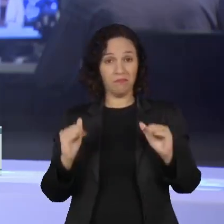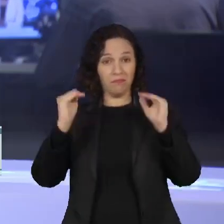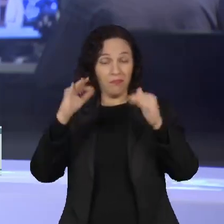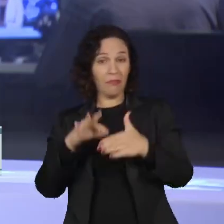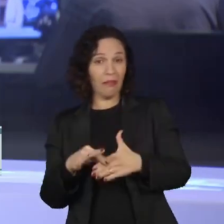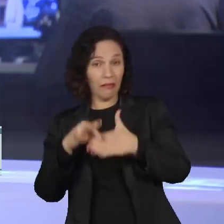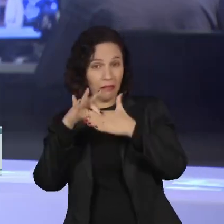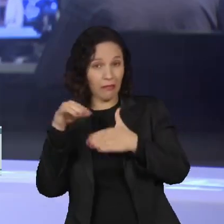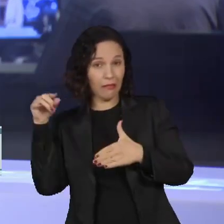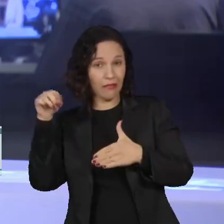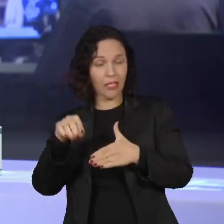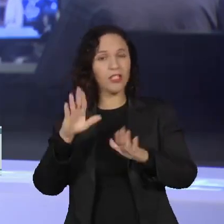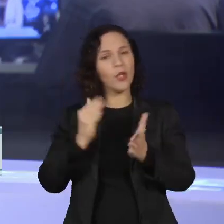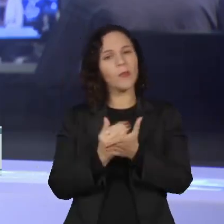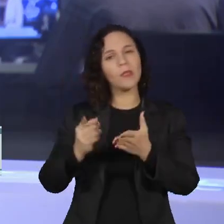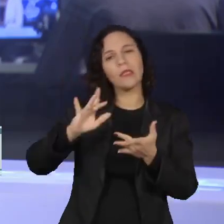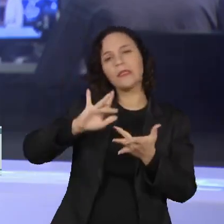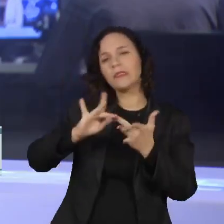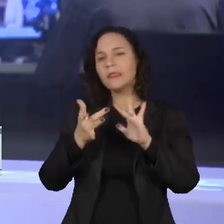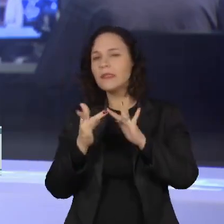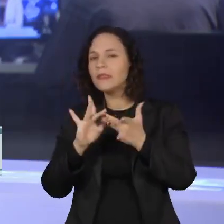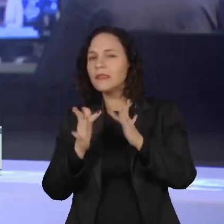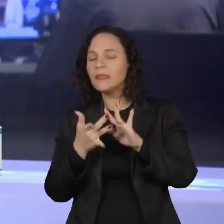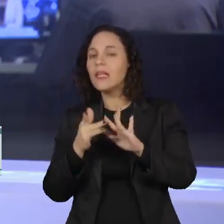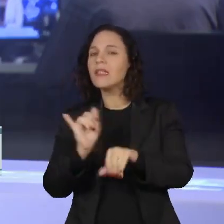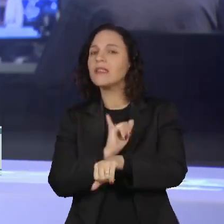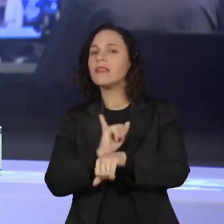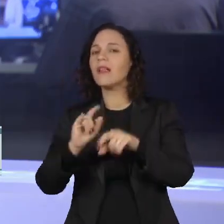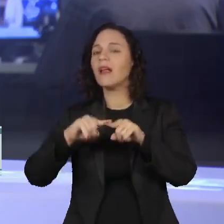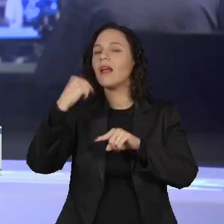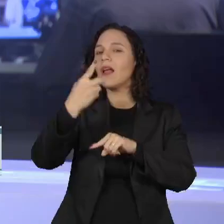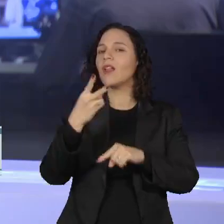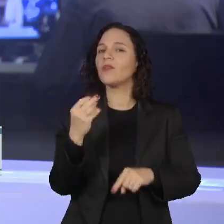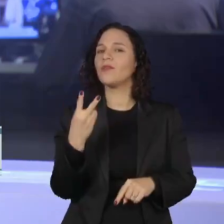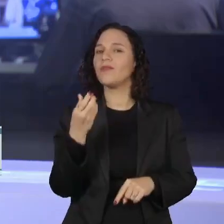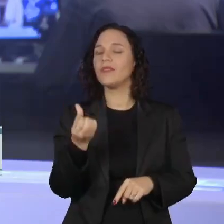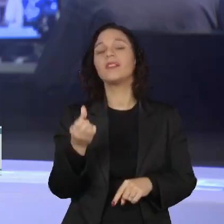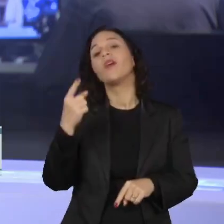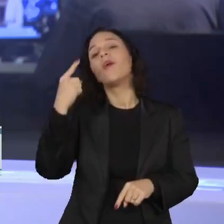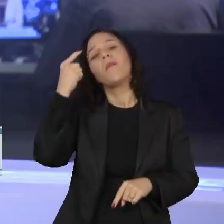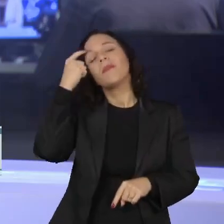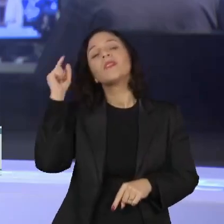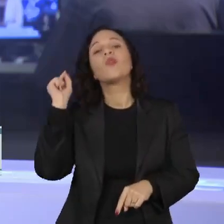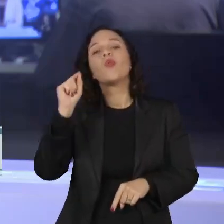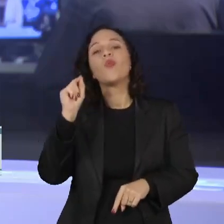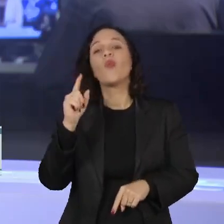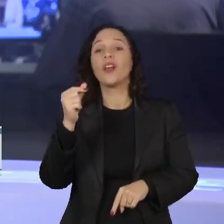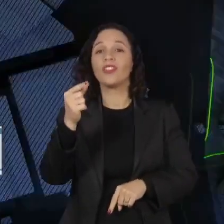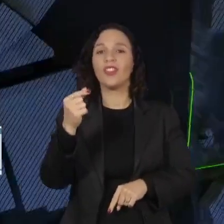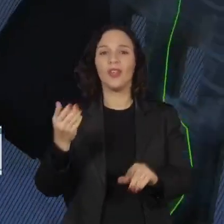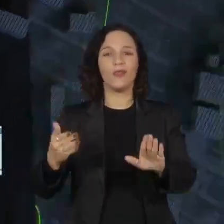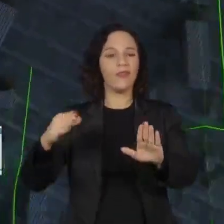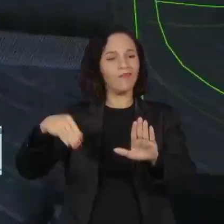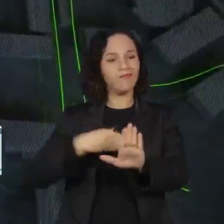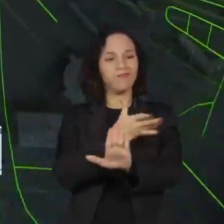começaram a articular estratégias para a disputa de 2026 de olho no dinheiro do comissado Fundão.